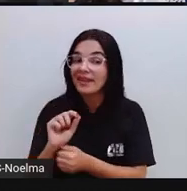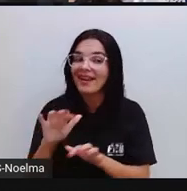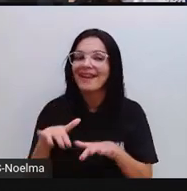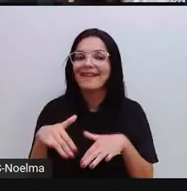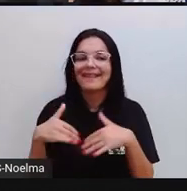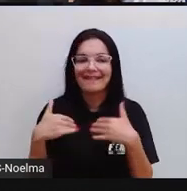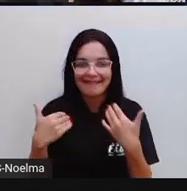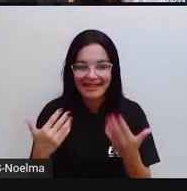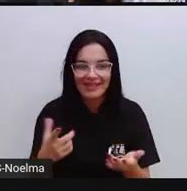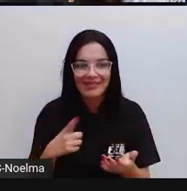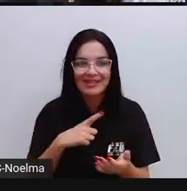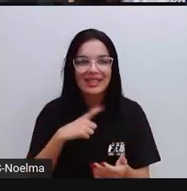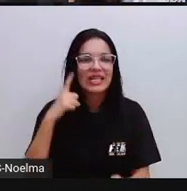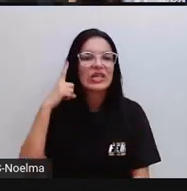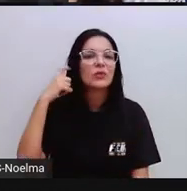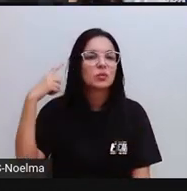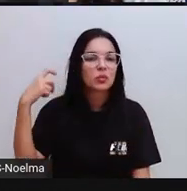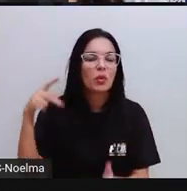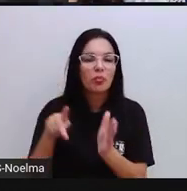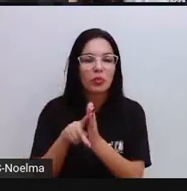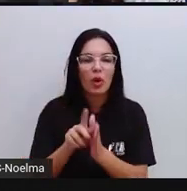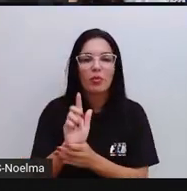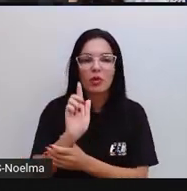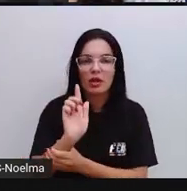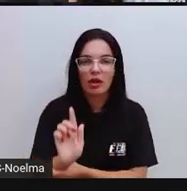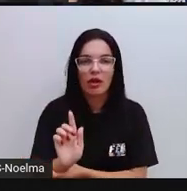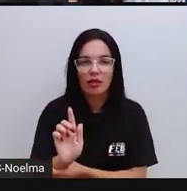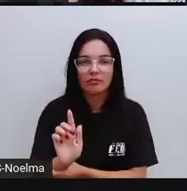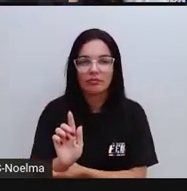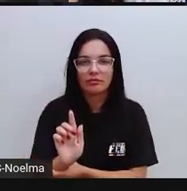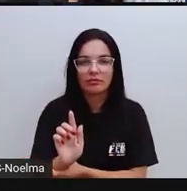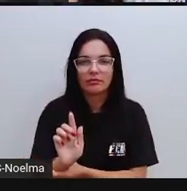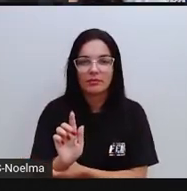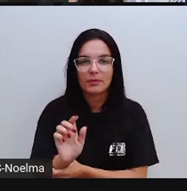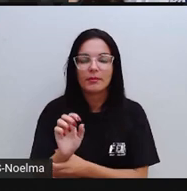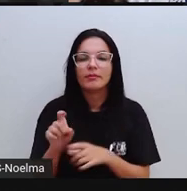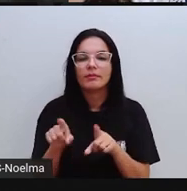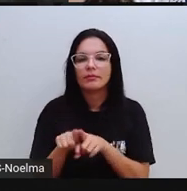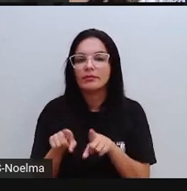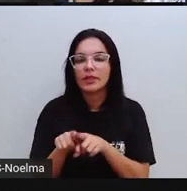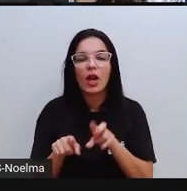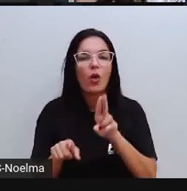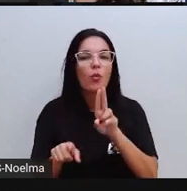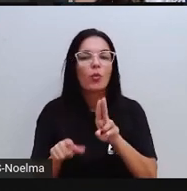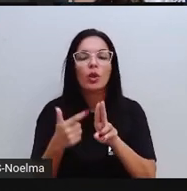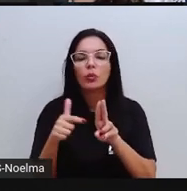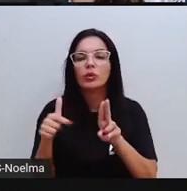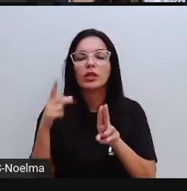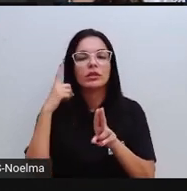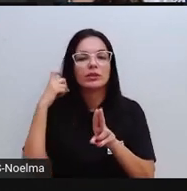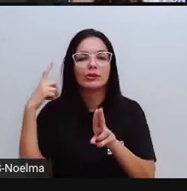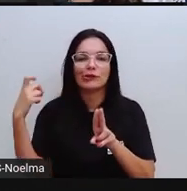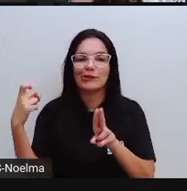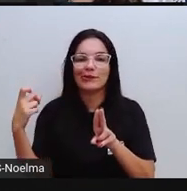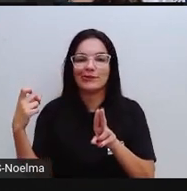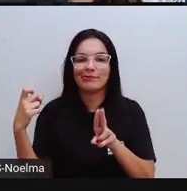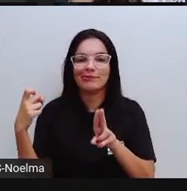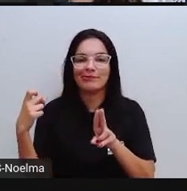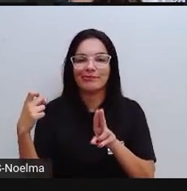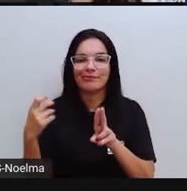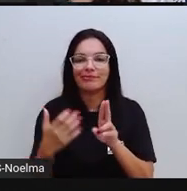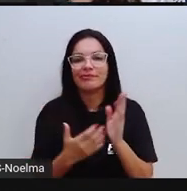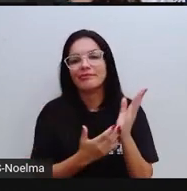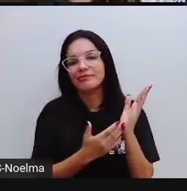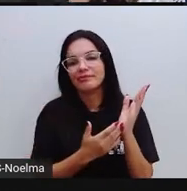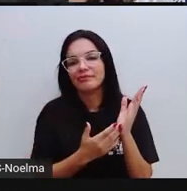Ele aqui tem som de guê mesmo e a letra u não é pronunciada. Olha lá outra